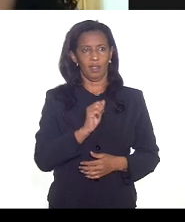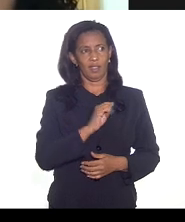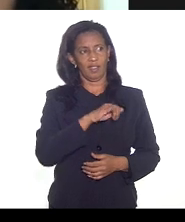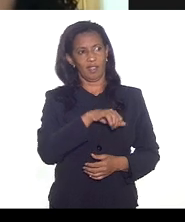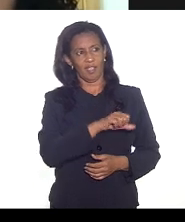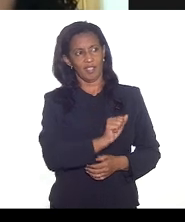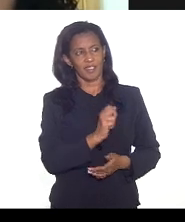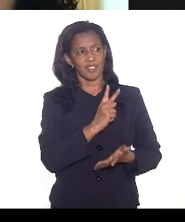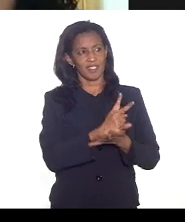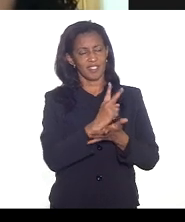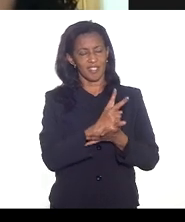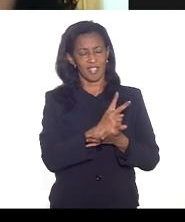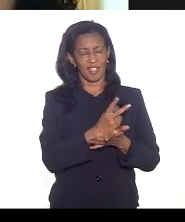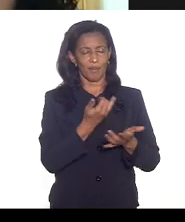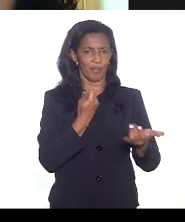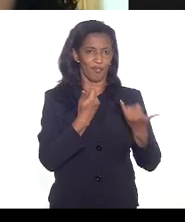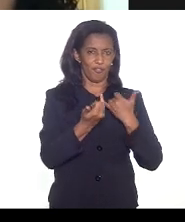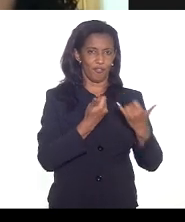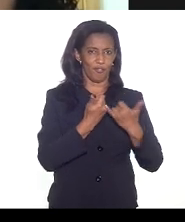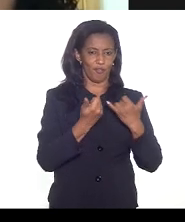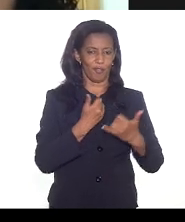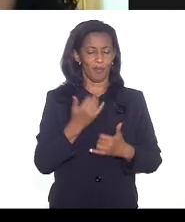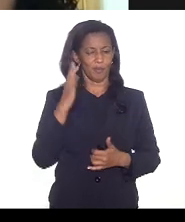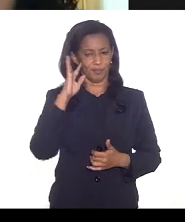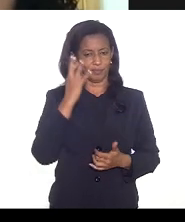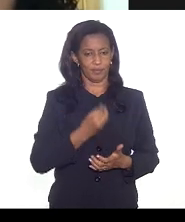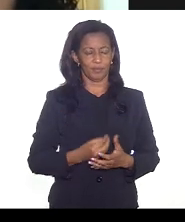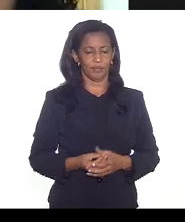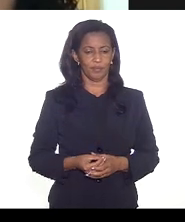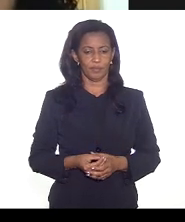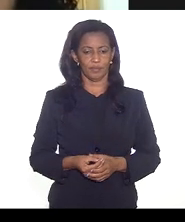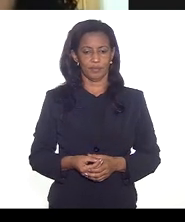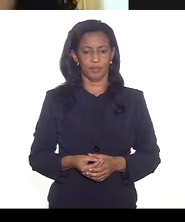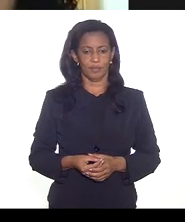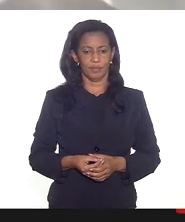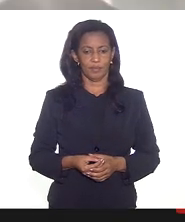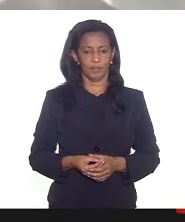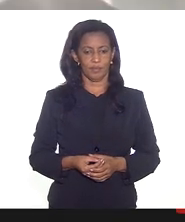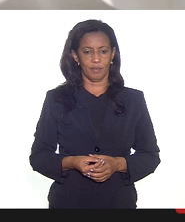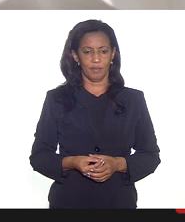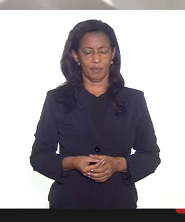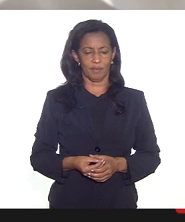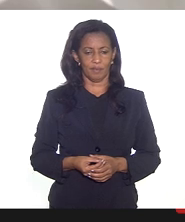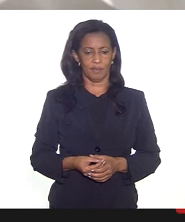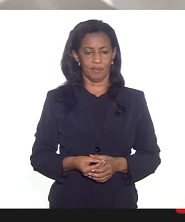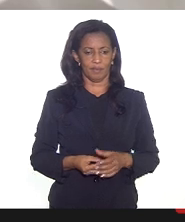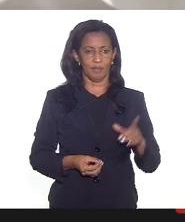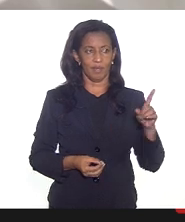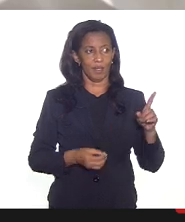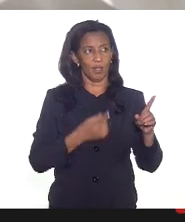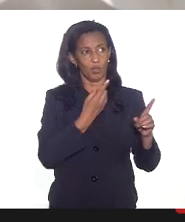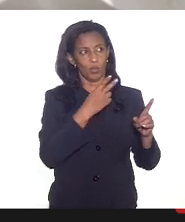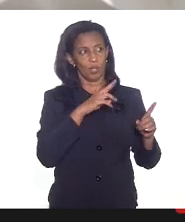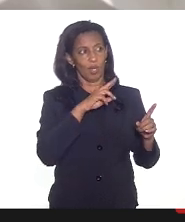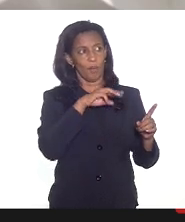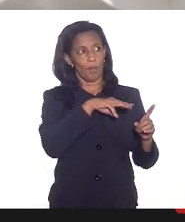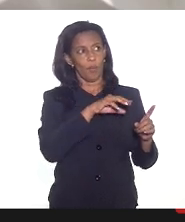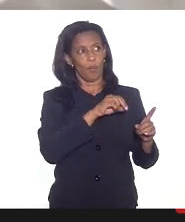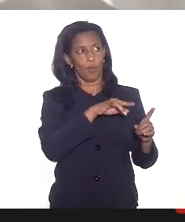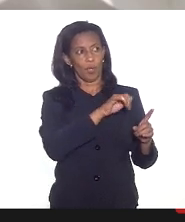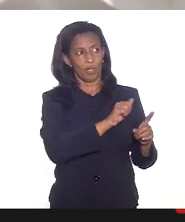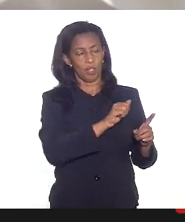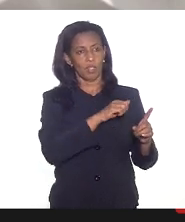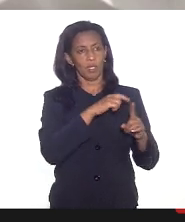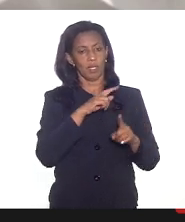está nos mantendo atualizada com as decisões da defensoria eu vou passar para a doutora Monique e para a